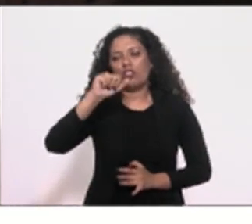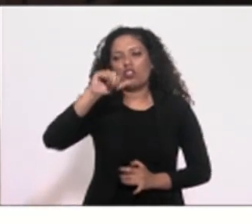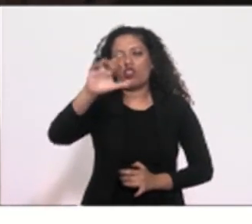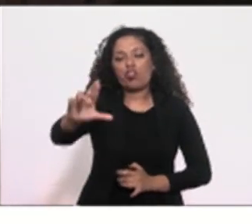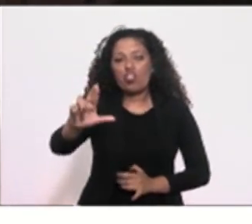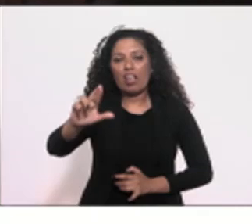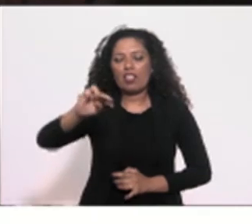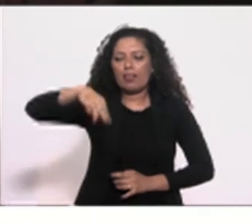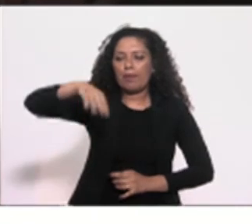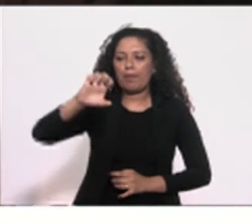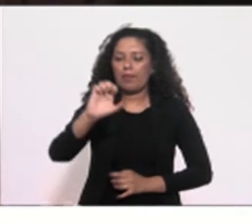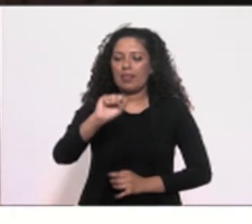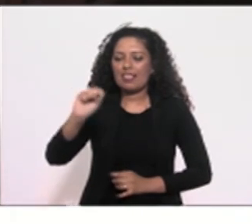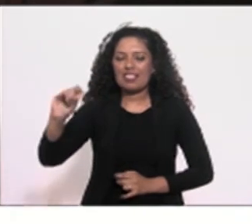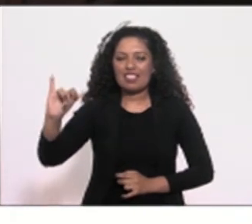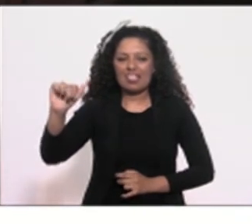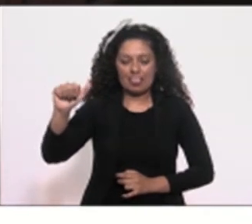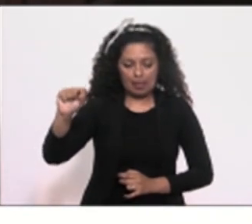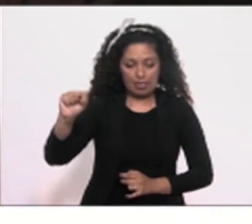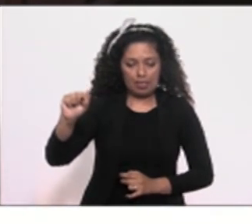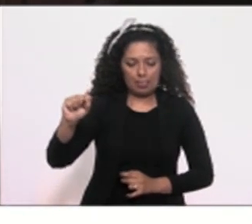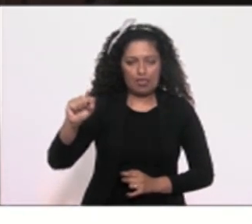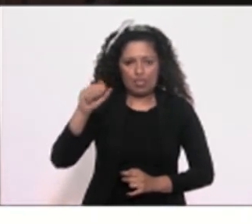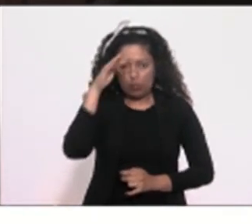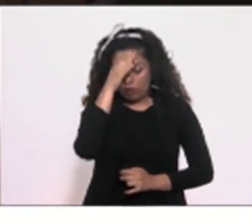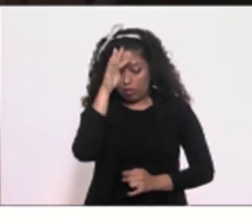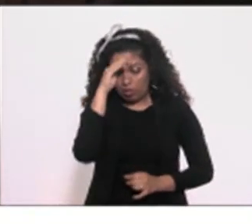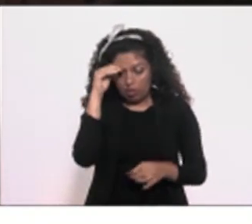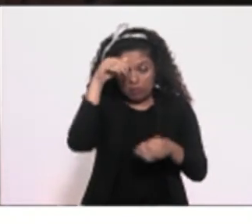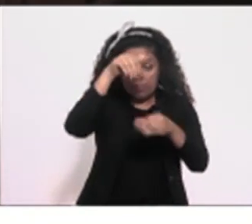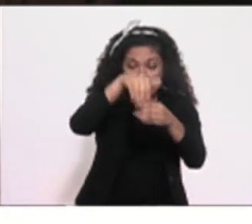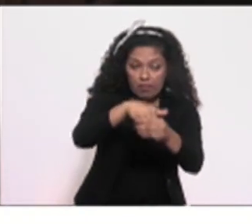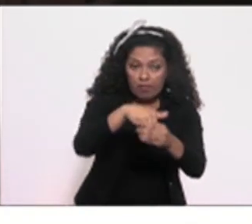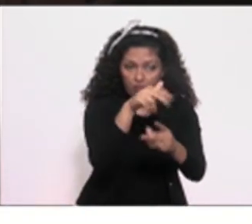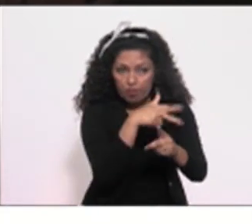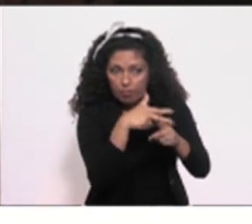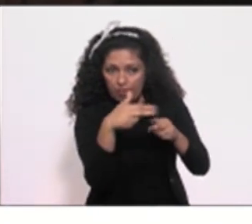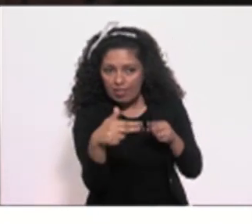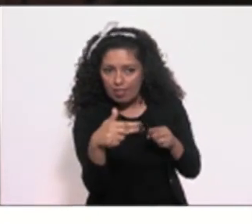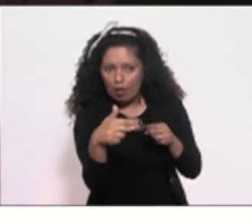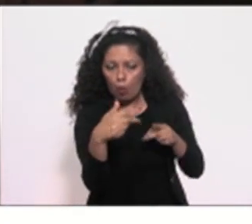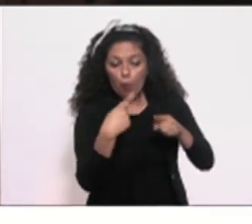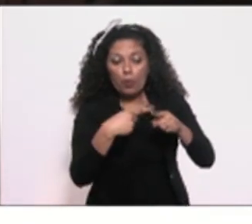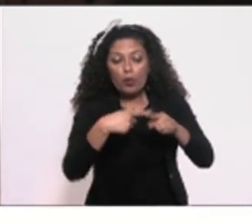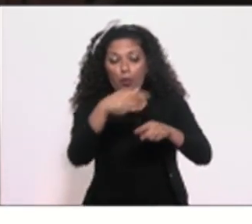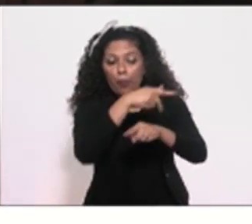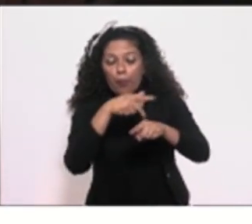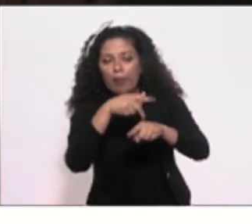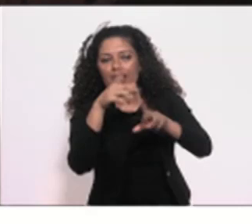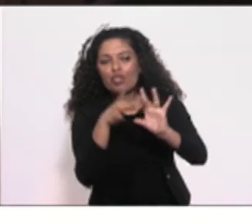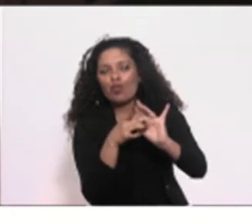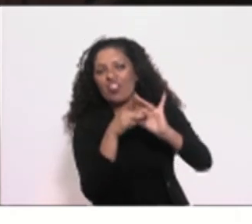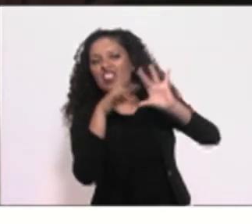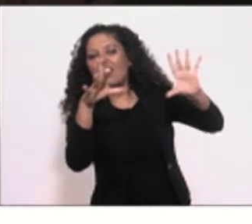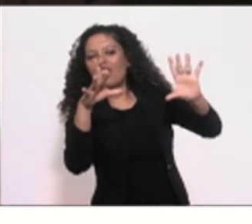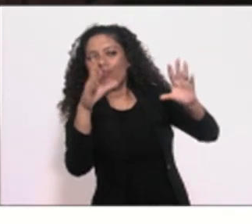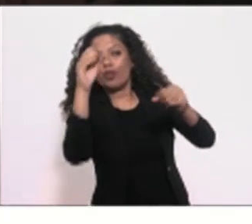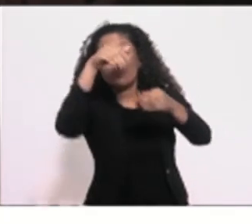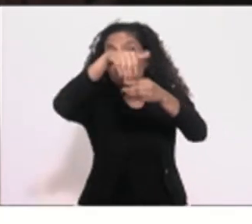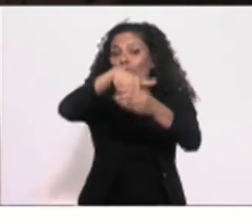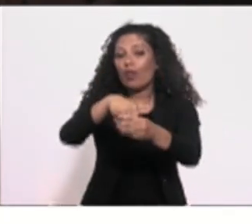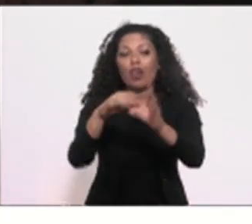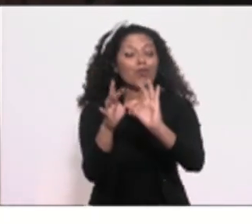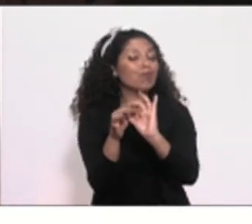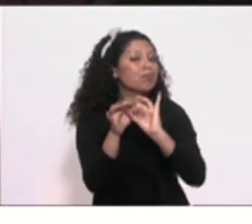foi eleito democraticamente pelo voto popular.